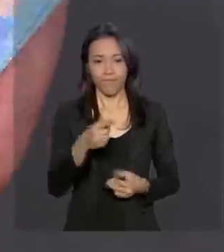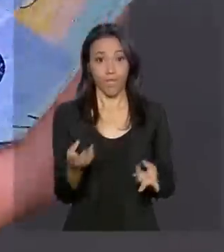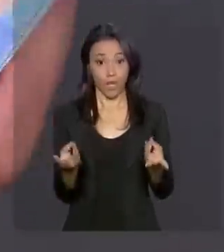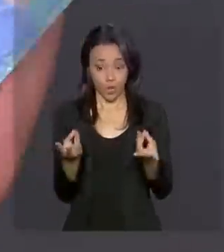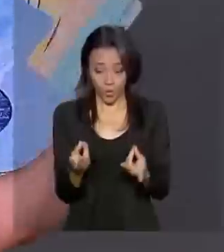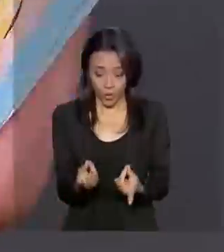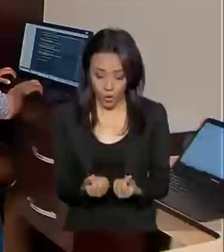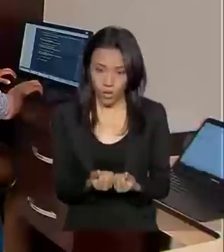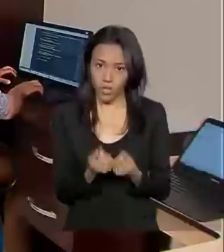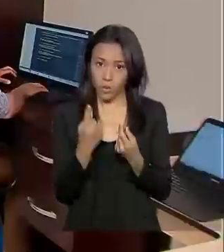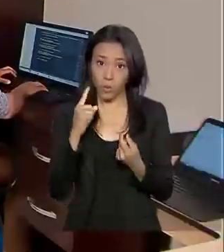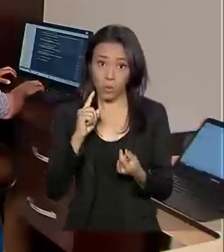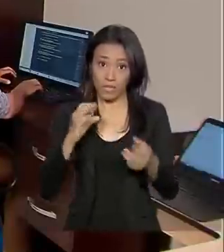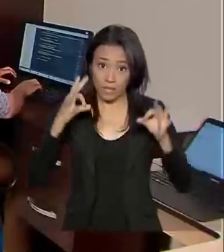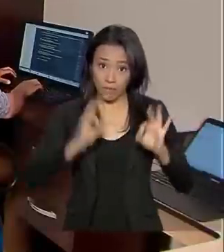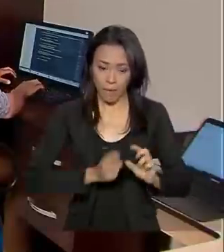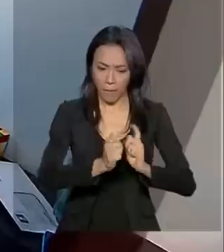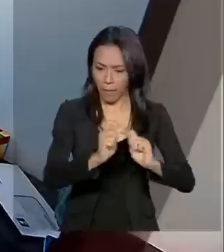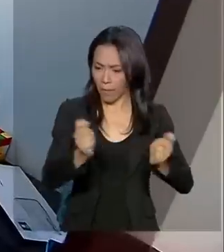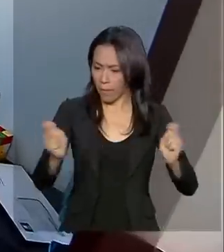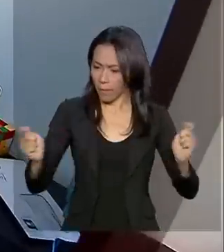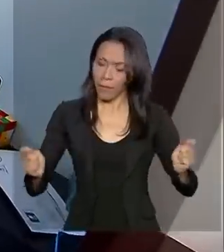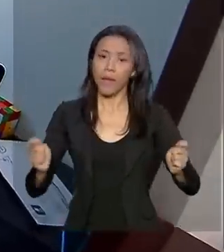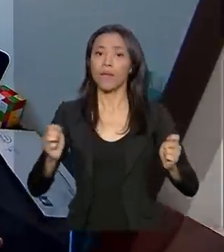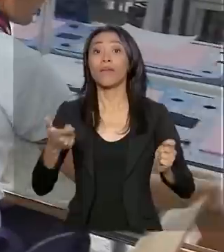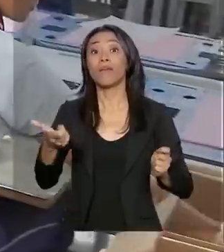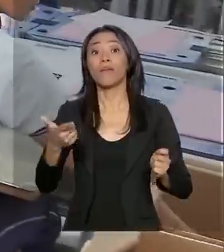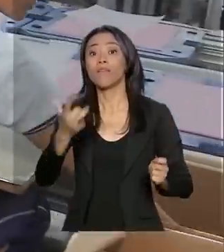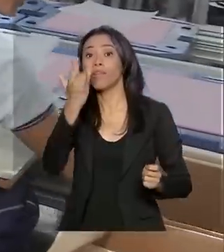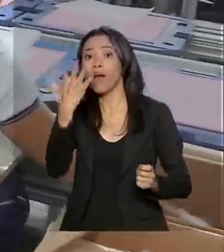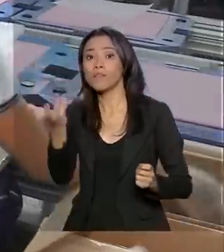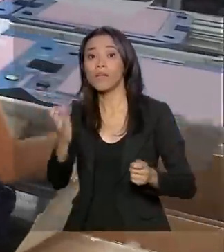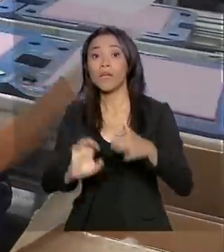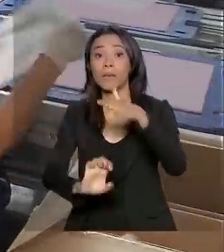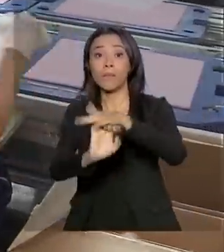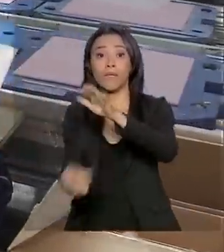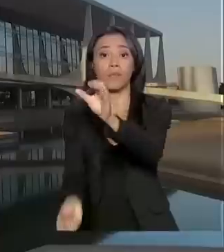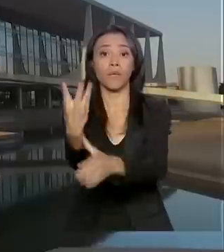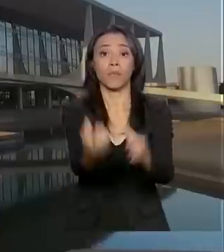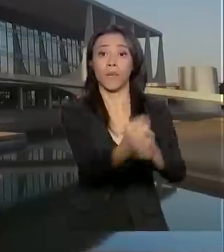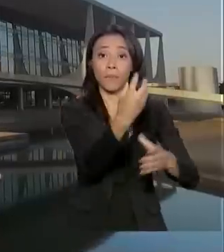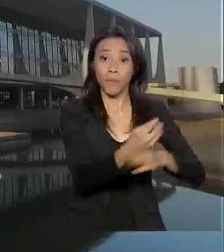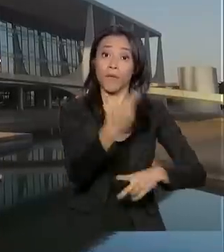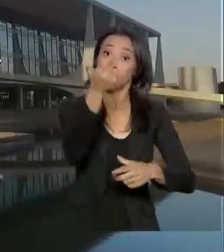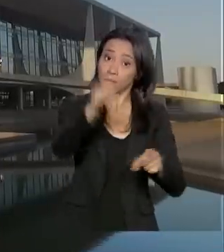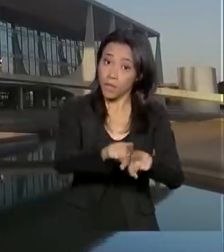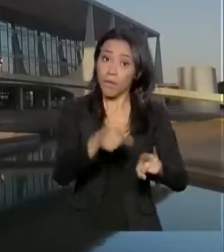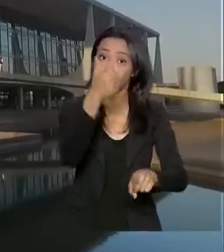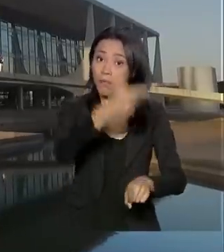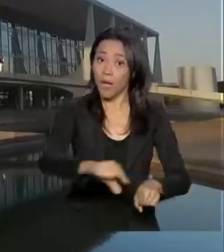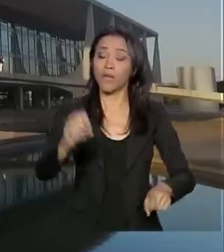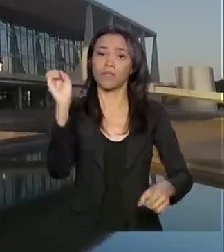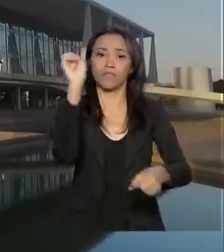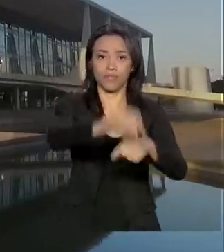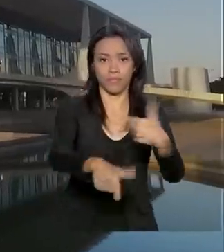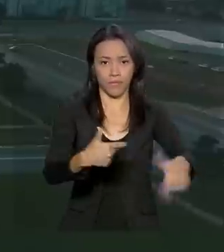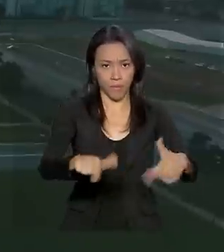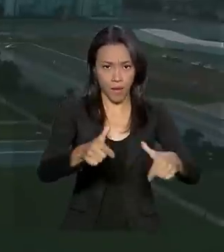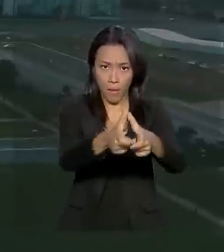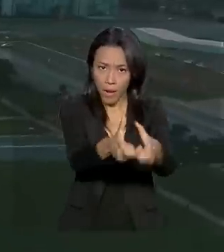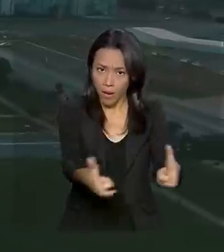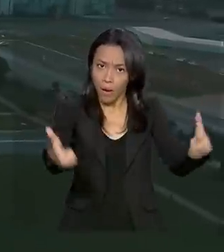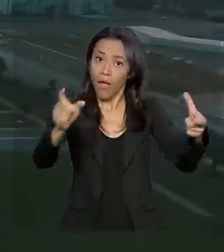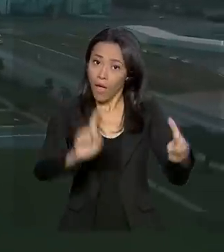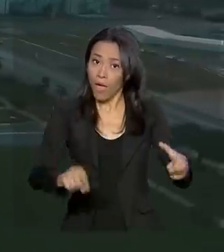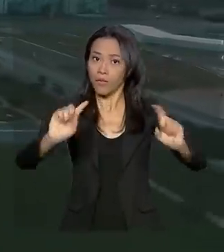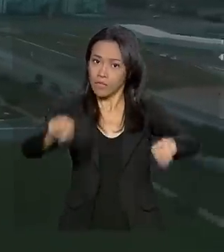contas em dia, facilitar a vida de quem quer empreender, gerar mais empregos. São alguns dos desafios do governo federal para